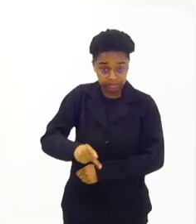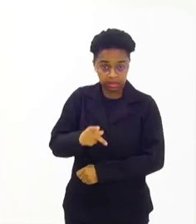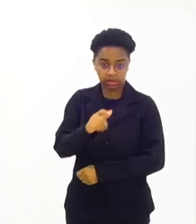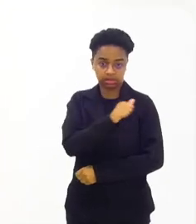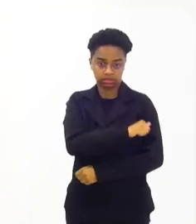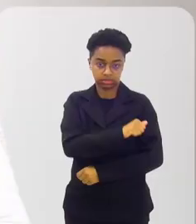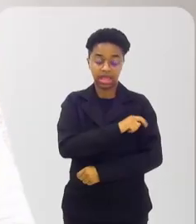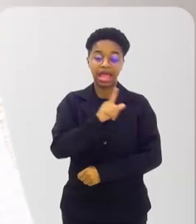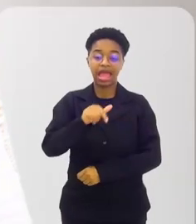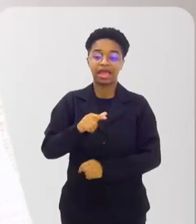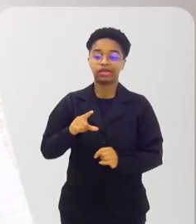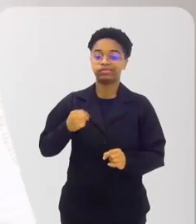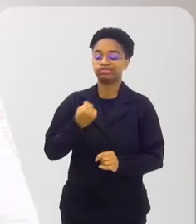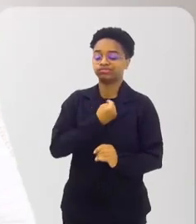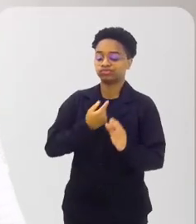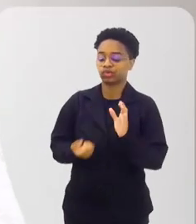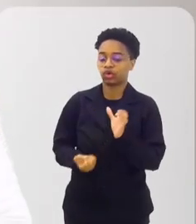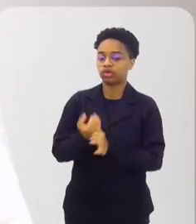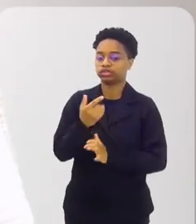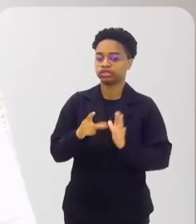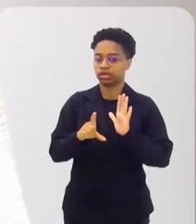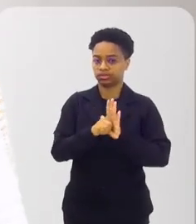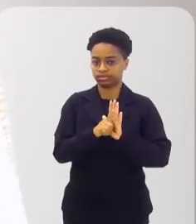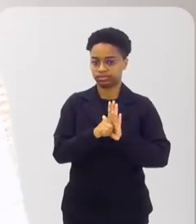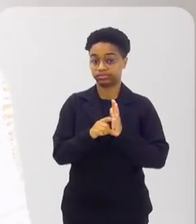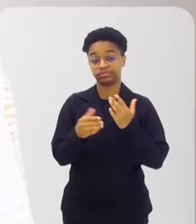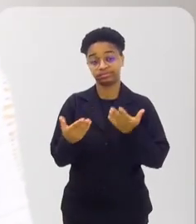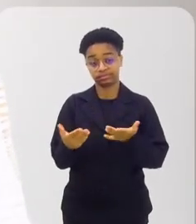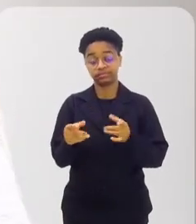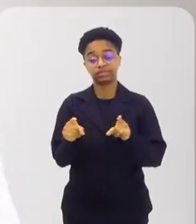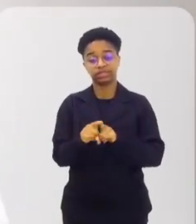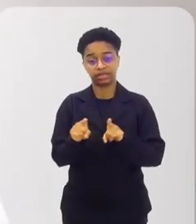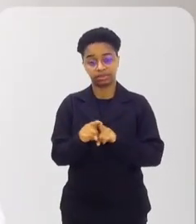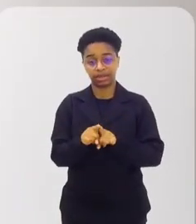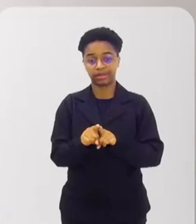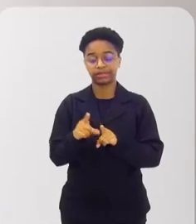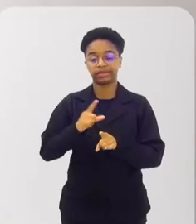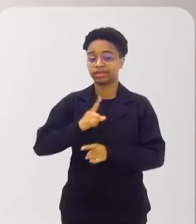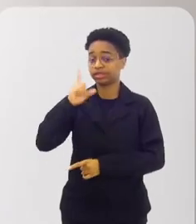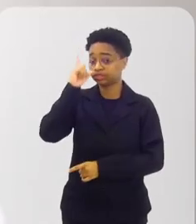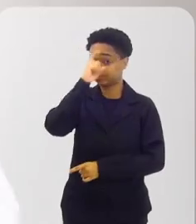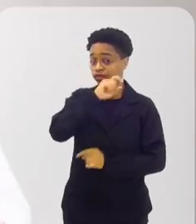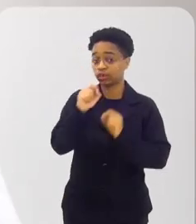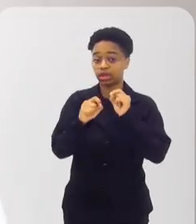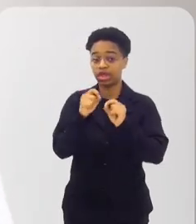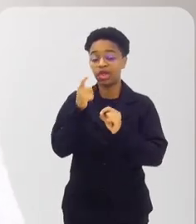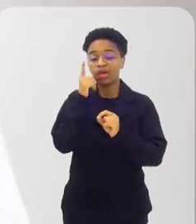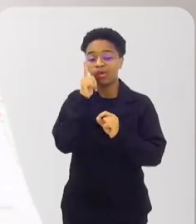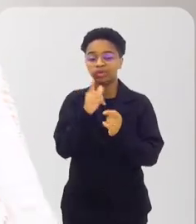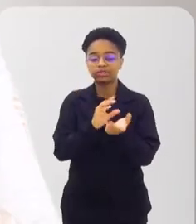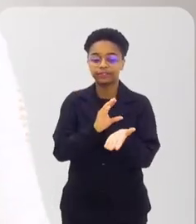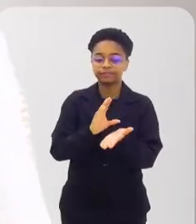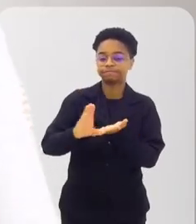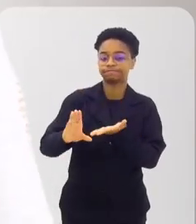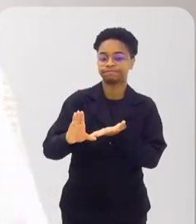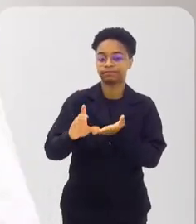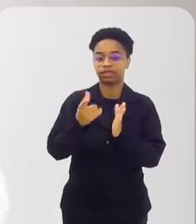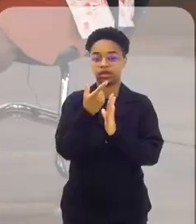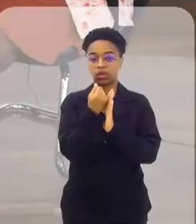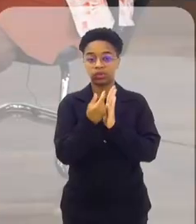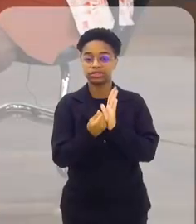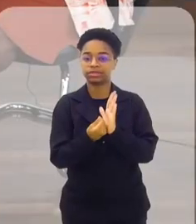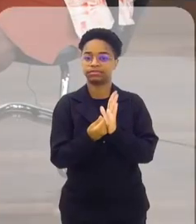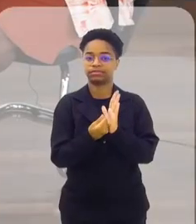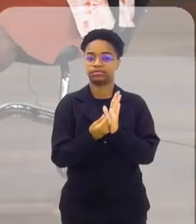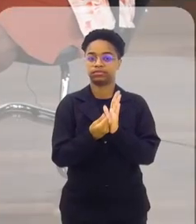Rio de Janeiro, foi uma lei nossa. Então, hoje, essa também é uma dificuldade de garantir recursos e